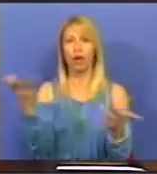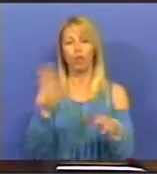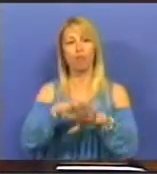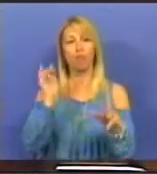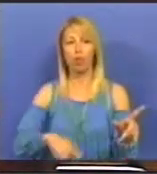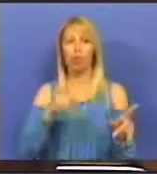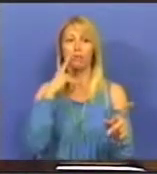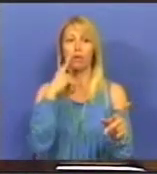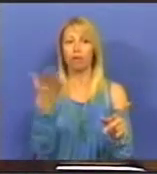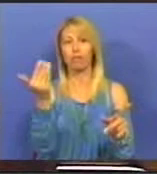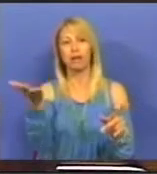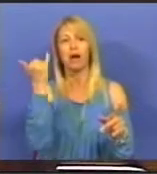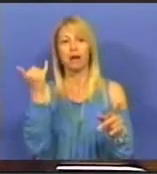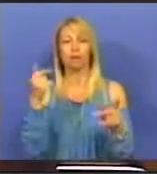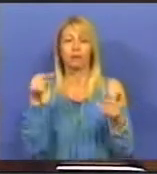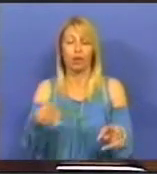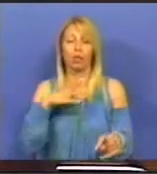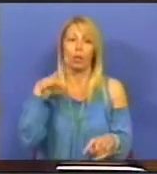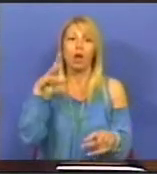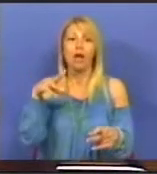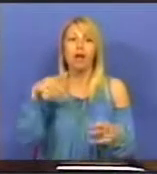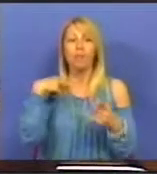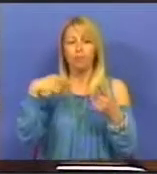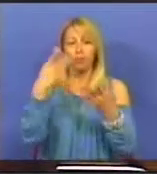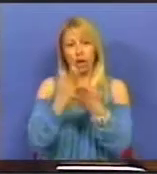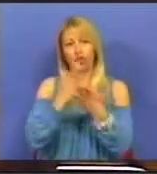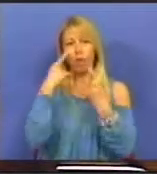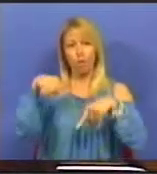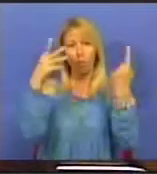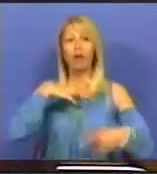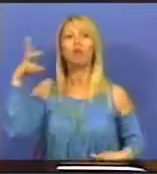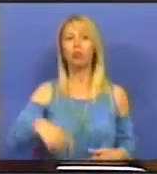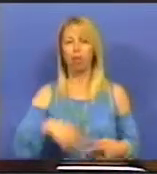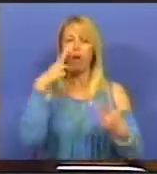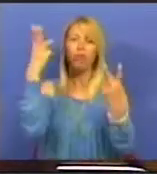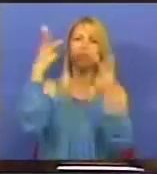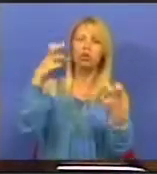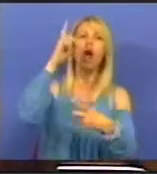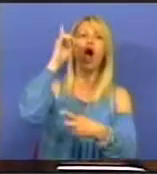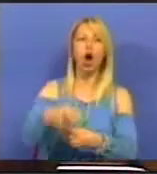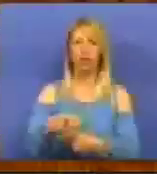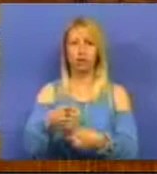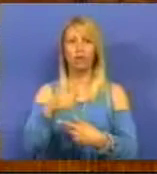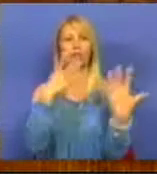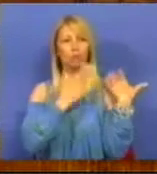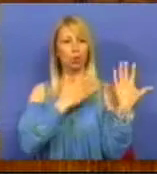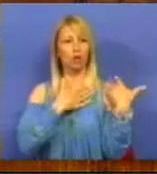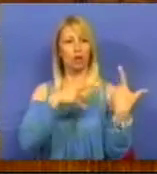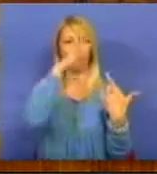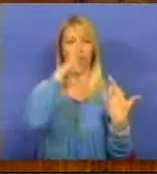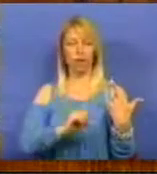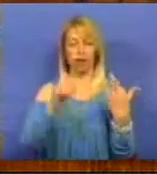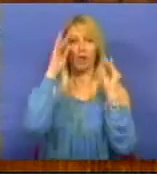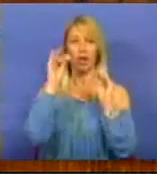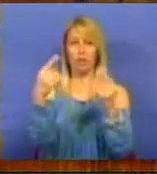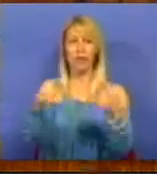daquilo que é educação pública em Portugal, descobrimos que à frente do Ministério da Educação estava uma equipa para